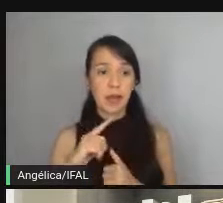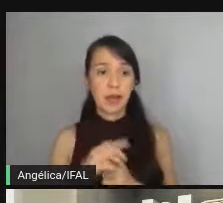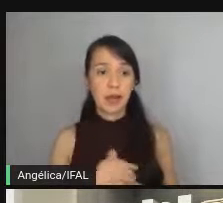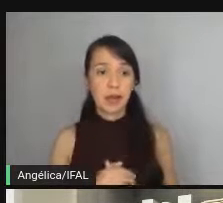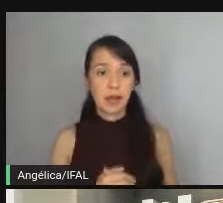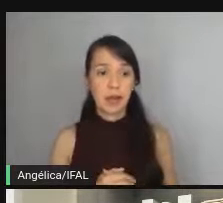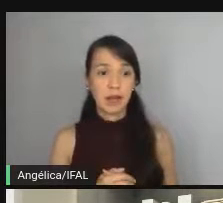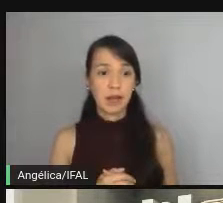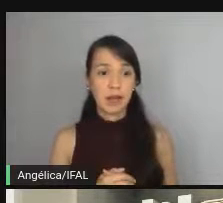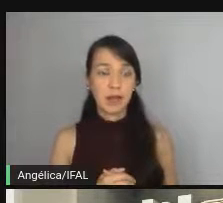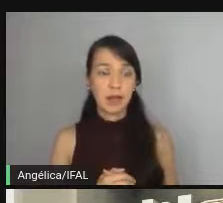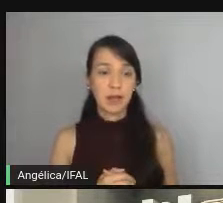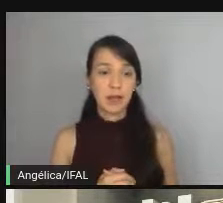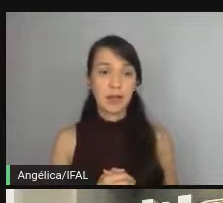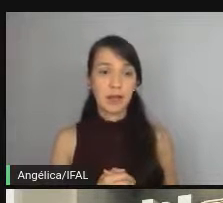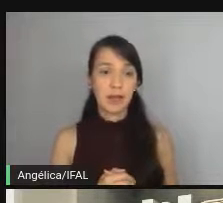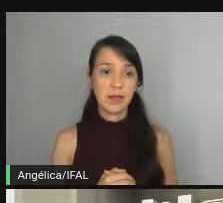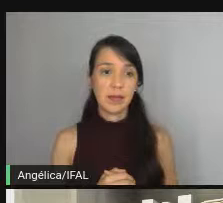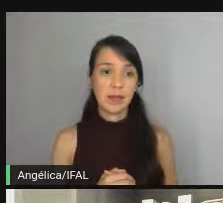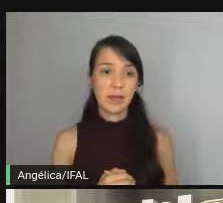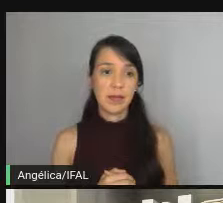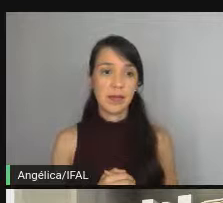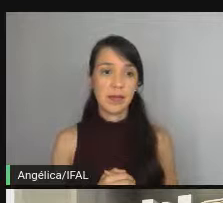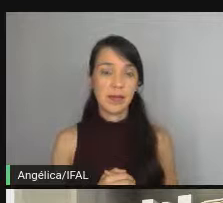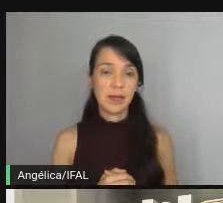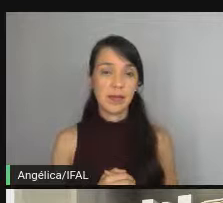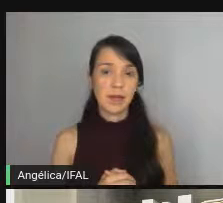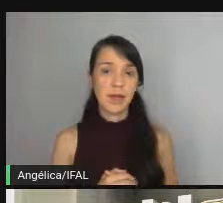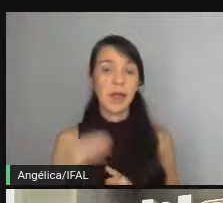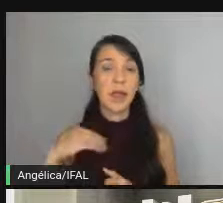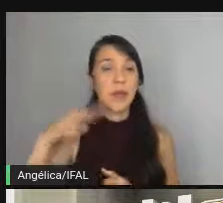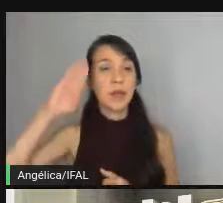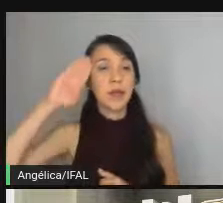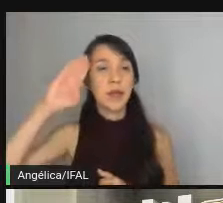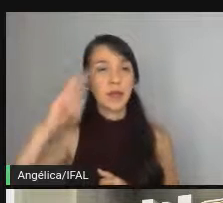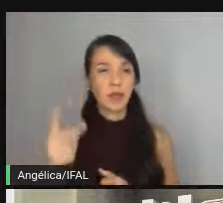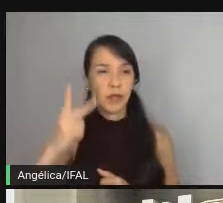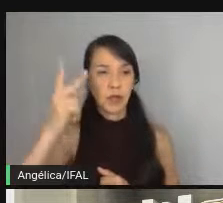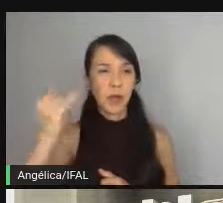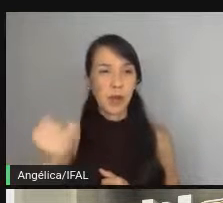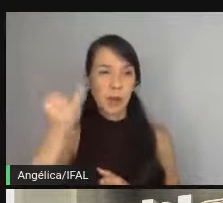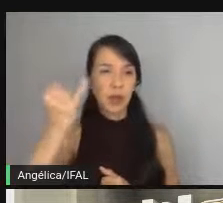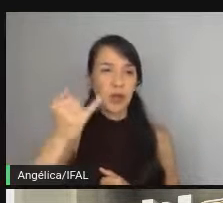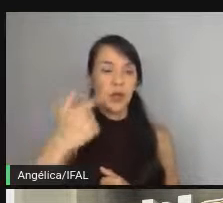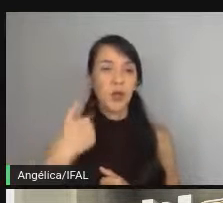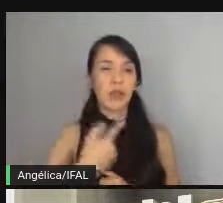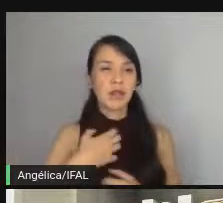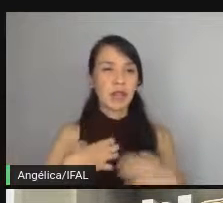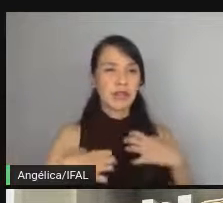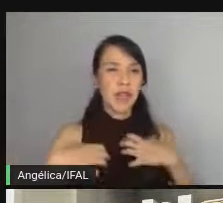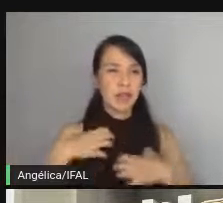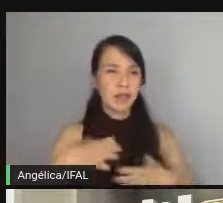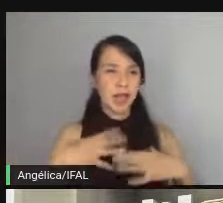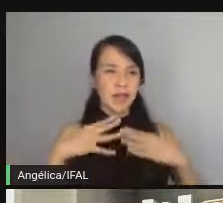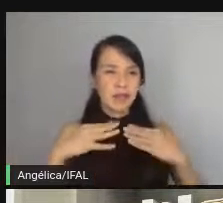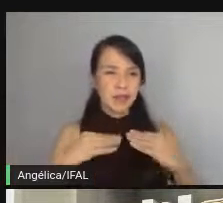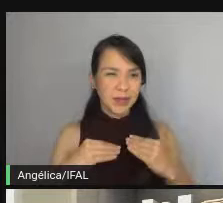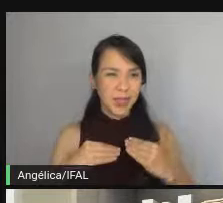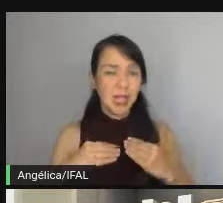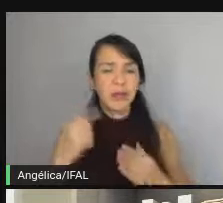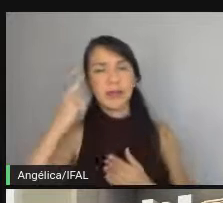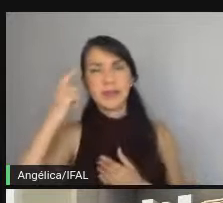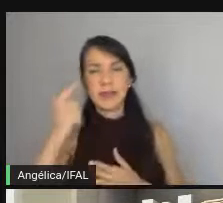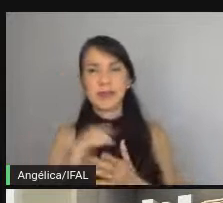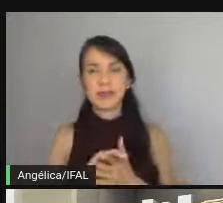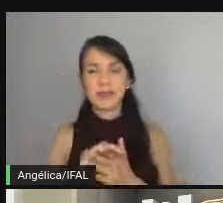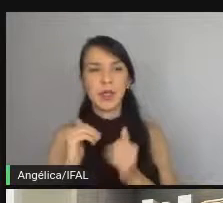muito grande, principalmente na diminuição da ansiedade. Quando a gente vai fazer modificações naquele código. Aí você pensa,